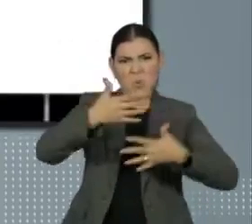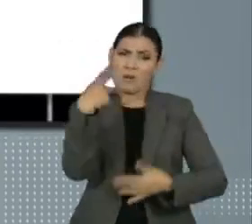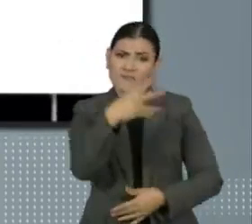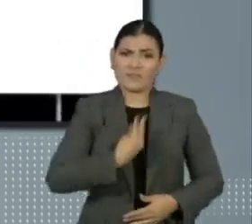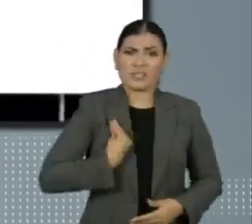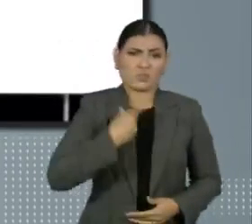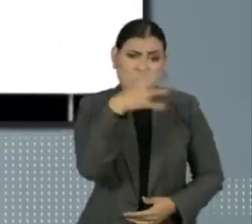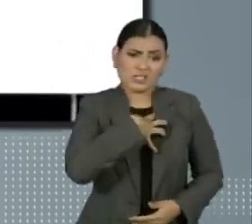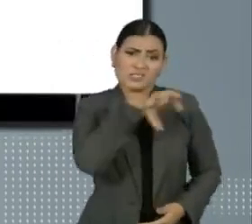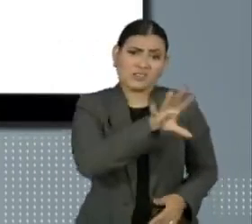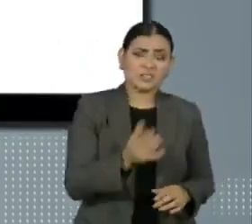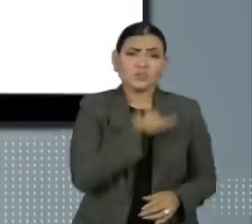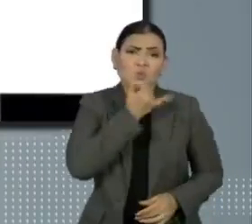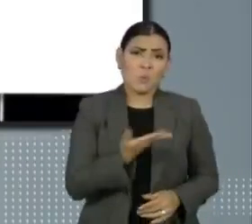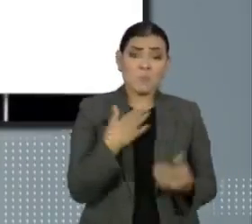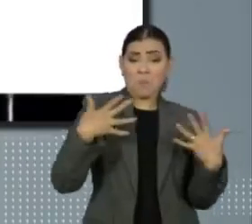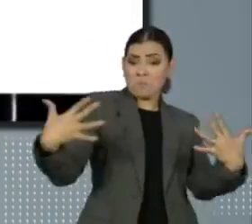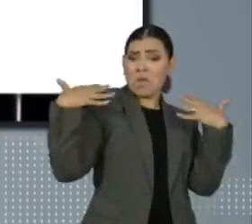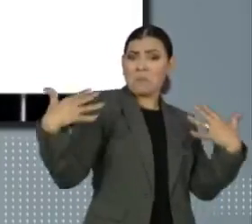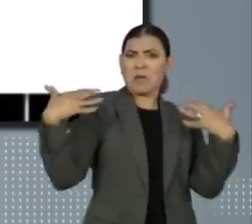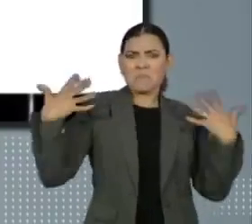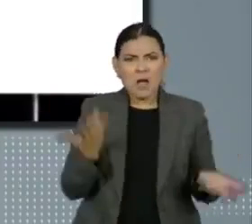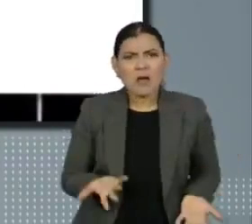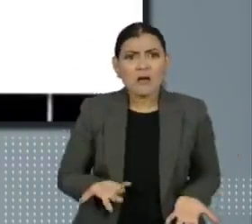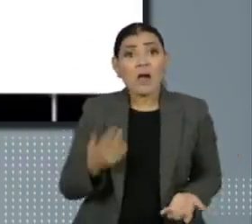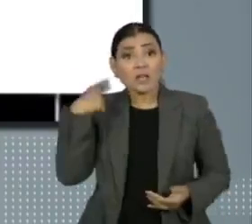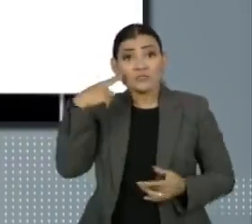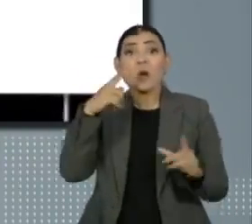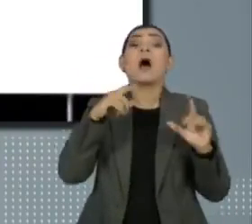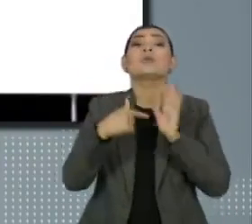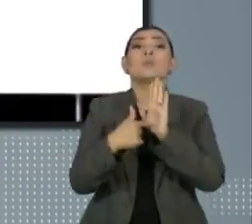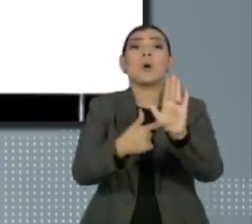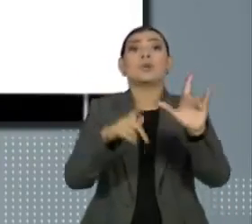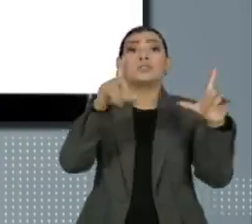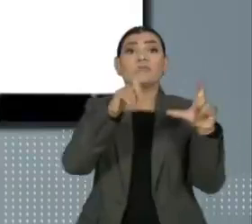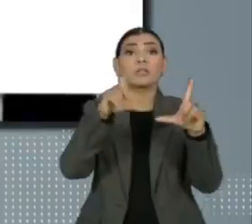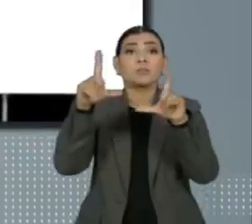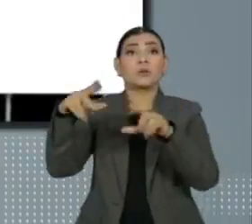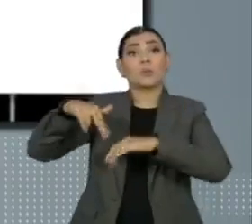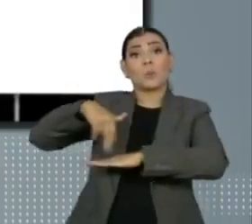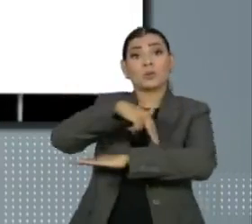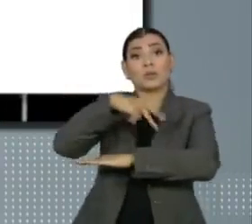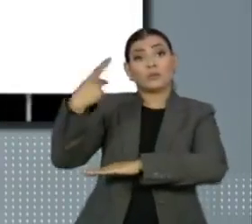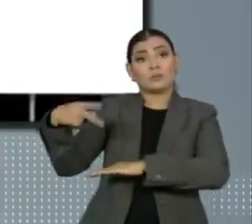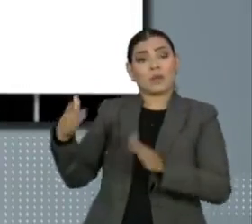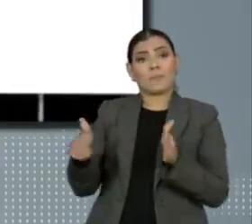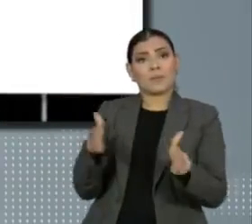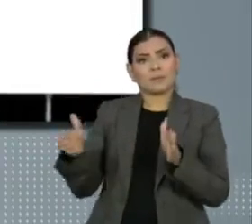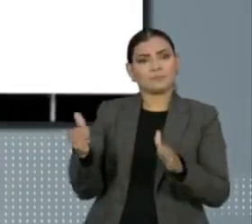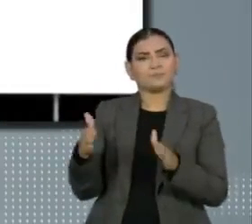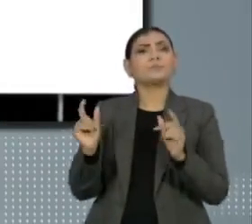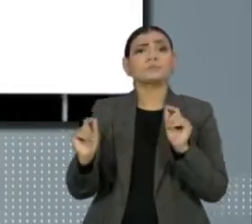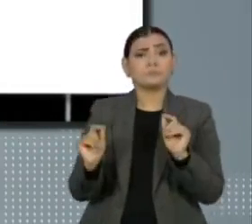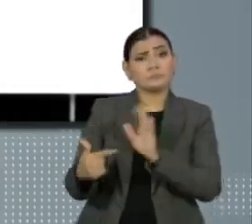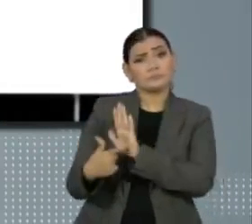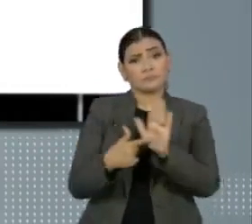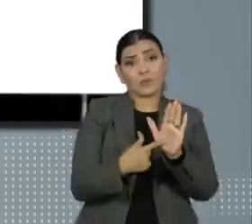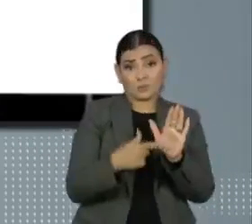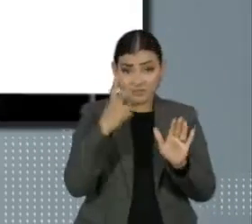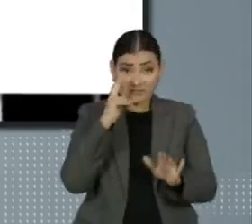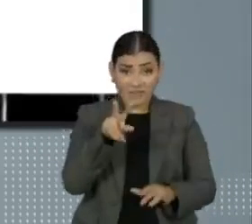O advogado continua e mostra mais fotos da época de modelo de Mariana, dizendo que mostram